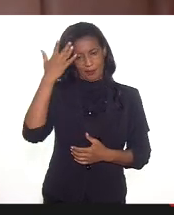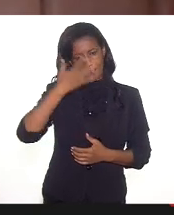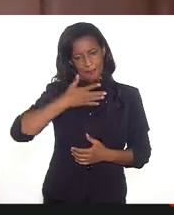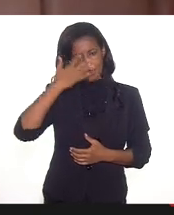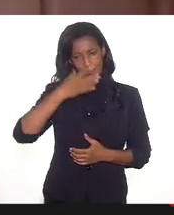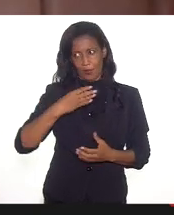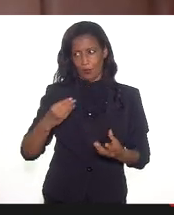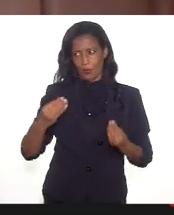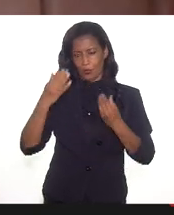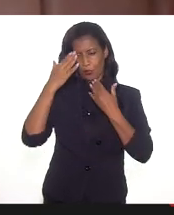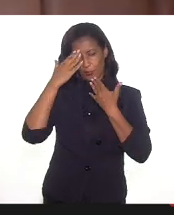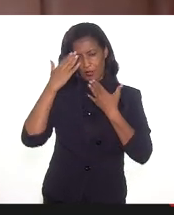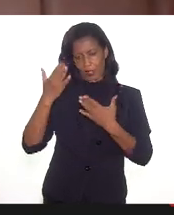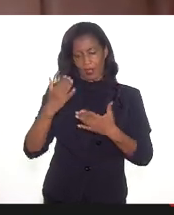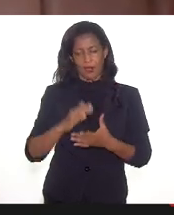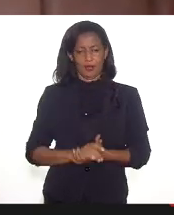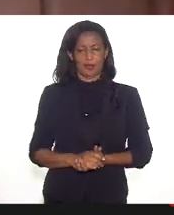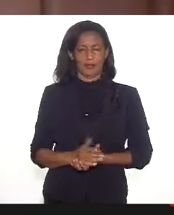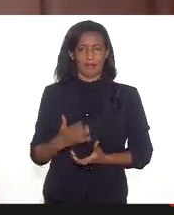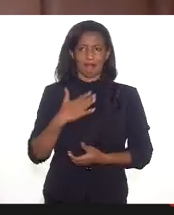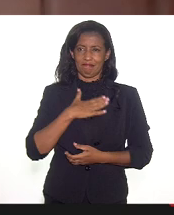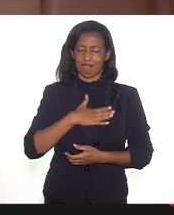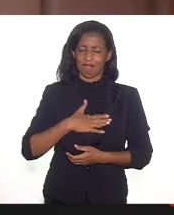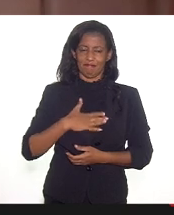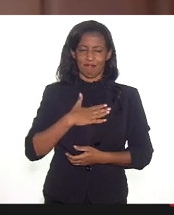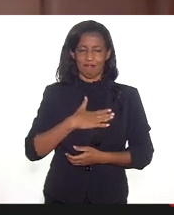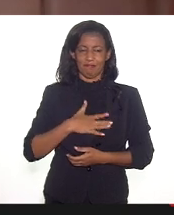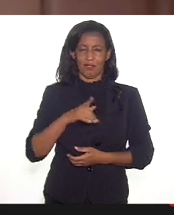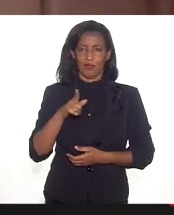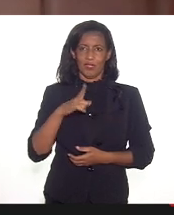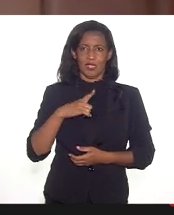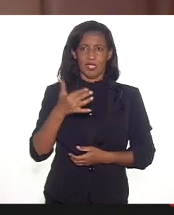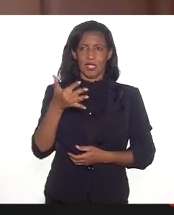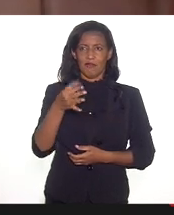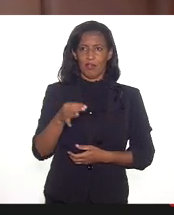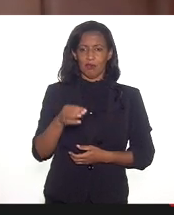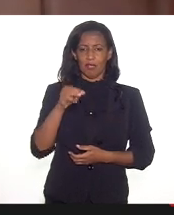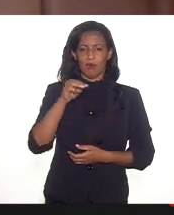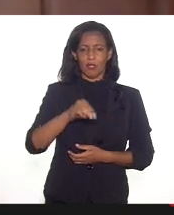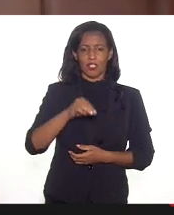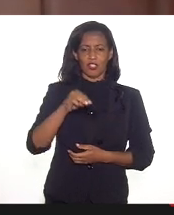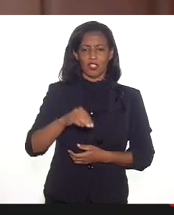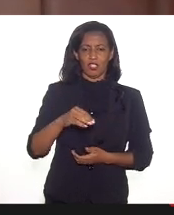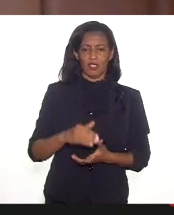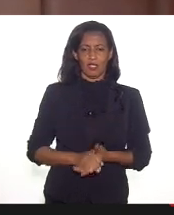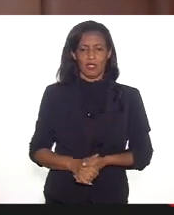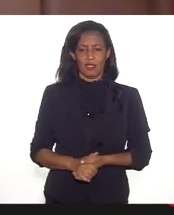Heloísa, muito obrigada. Seja muito bem-vinda. Você dispõe de dez minutos para a sua intervenção.